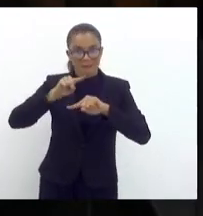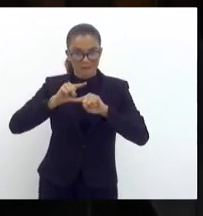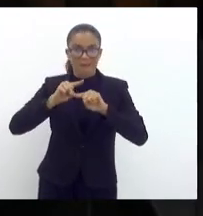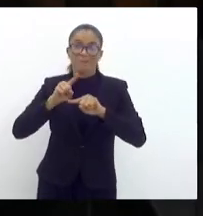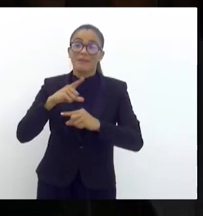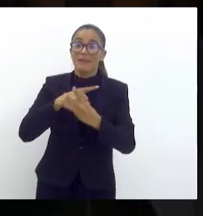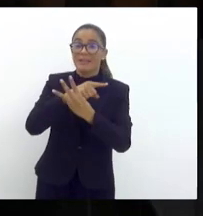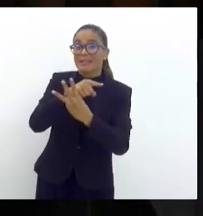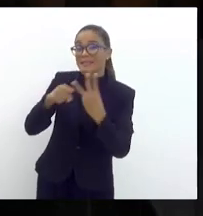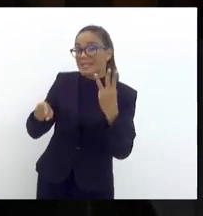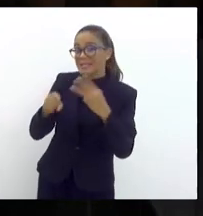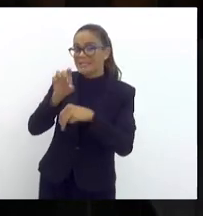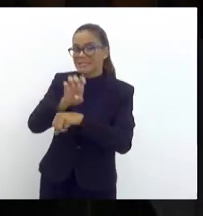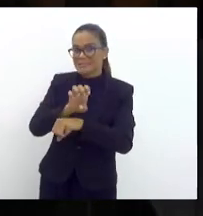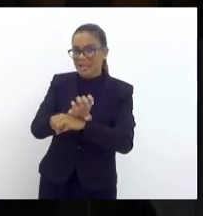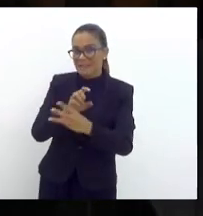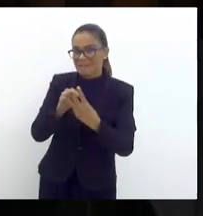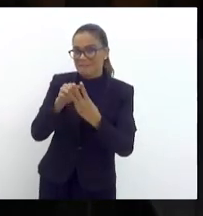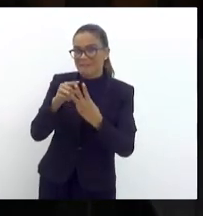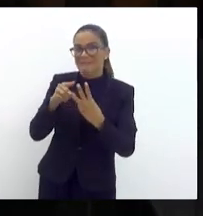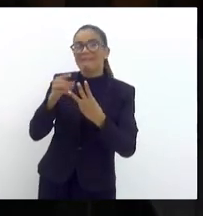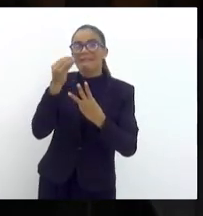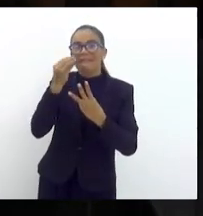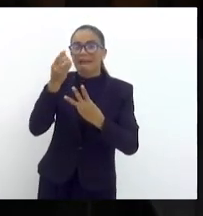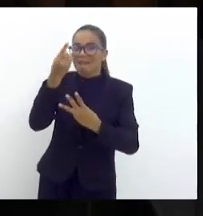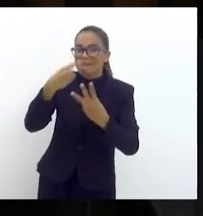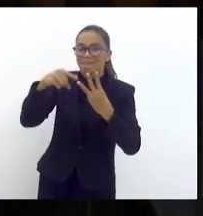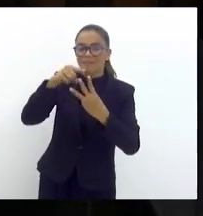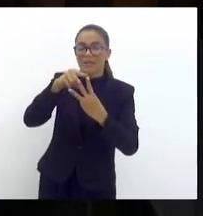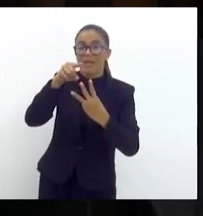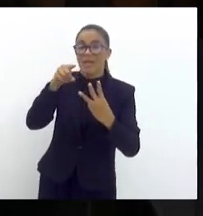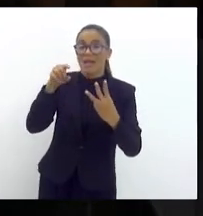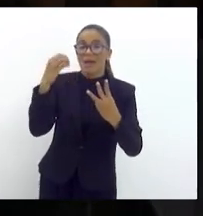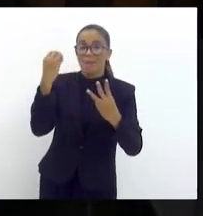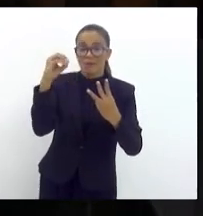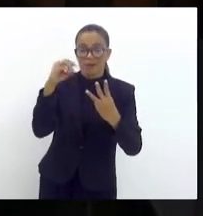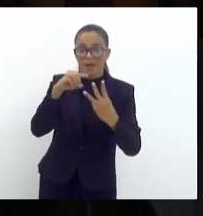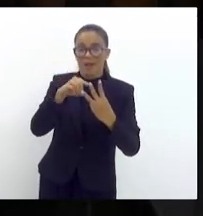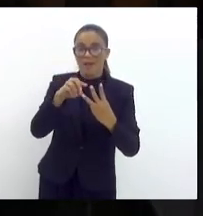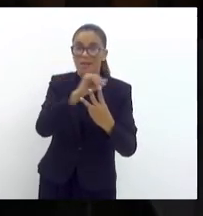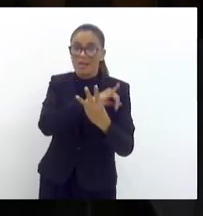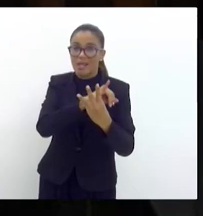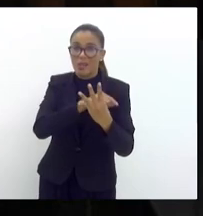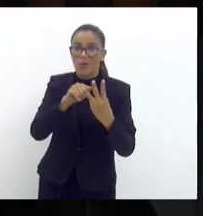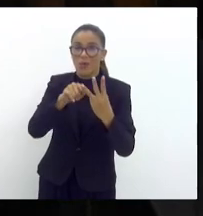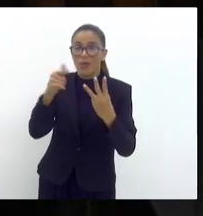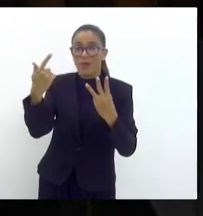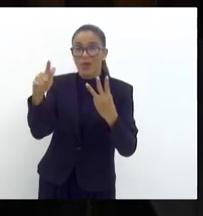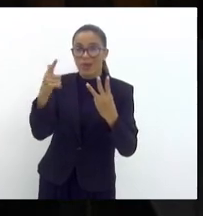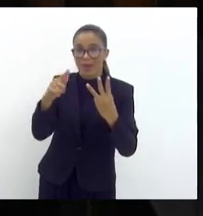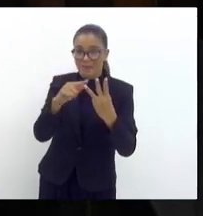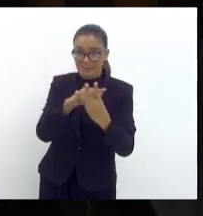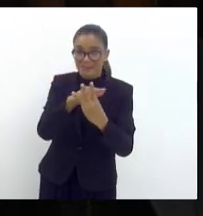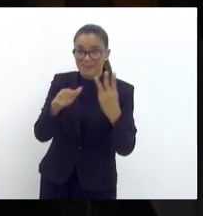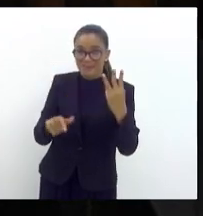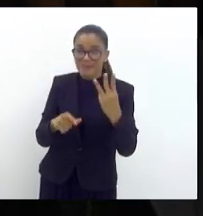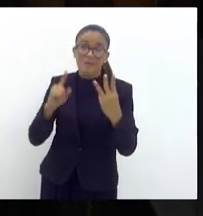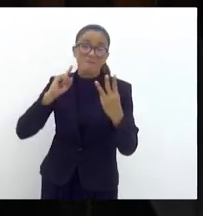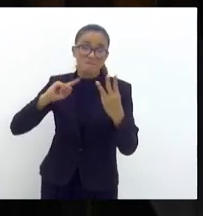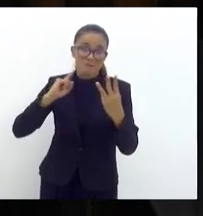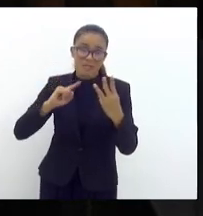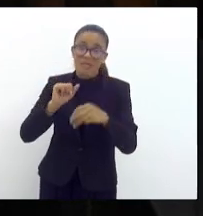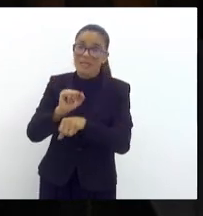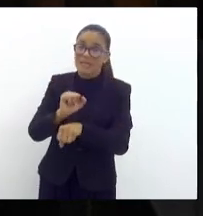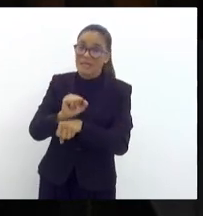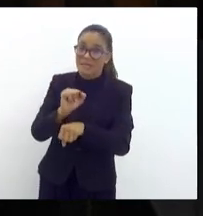estados sob o regime de recuperação fiscal, Rio Grande do Sul, Rio de Janeiro e Goiás. E Minas está